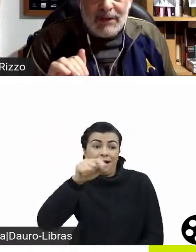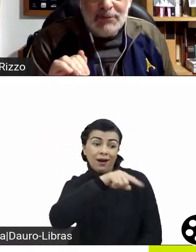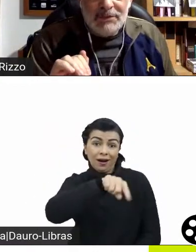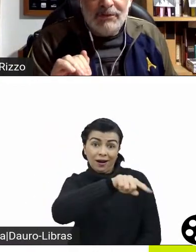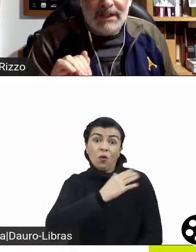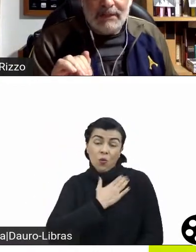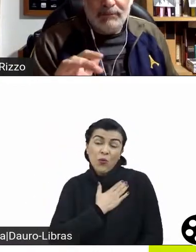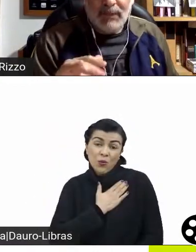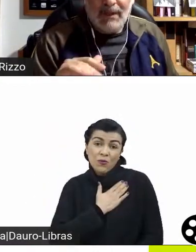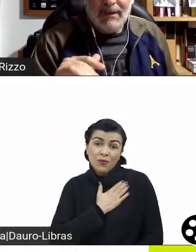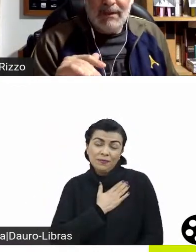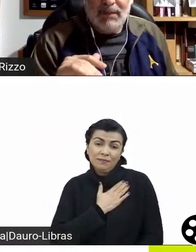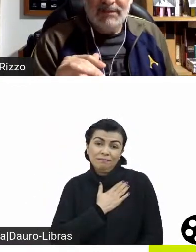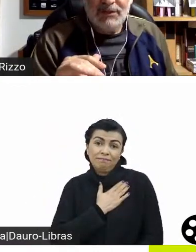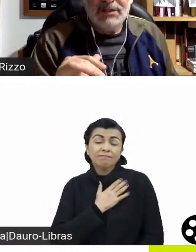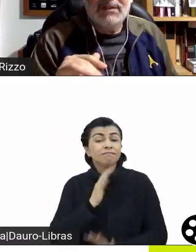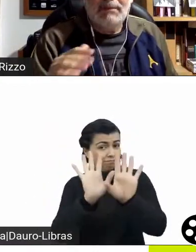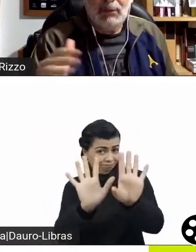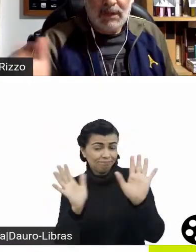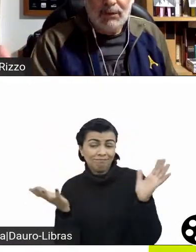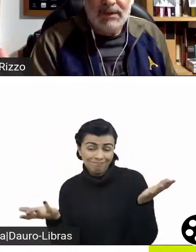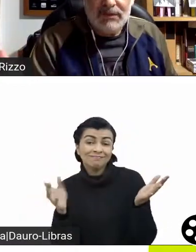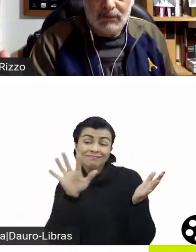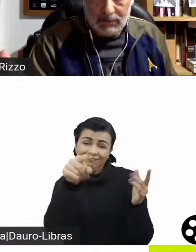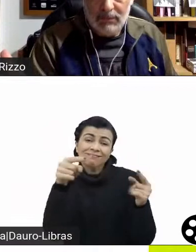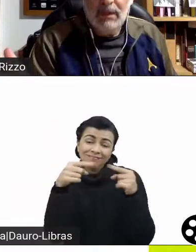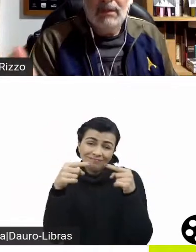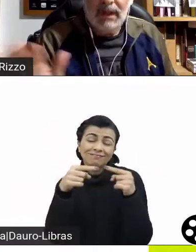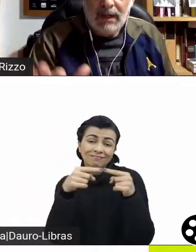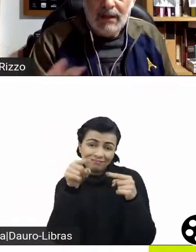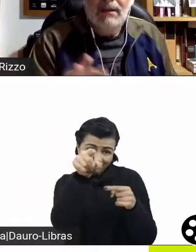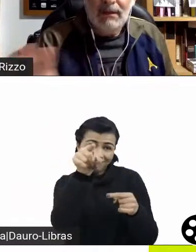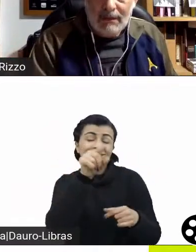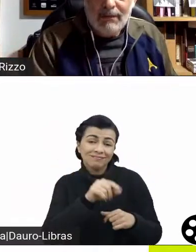Basta ficar com nirvana. É. E basta a gente saber o que aconteceu.